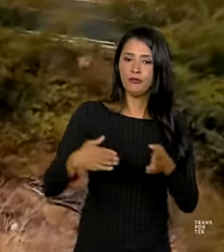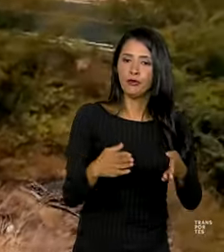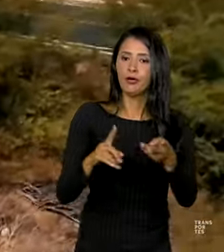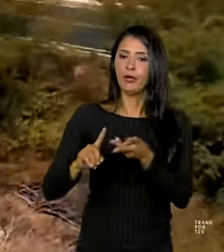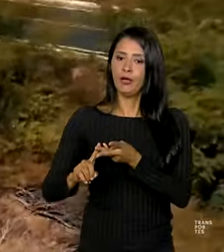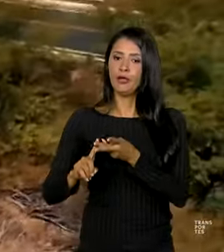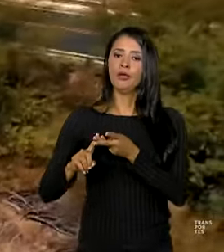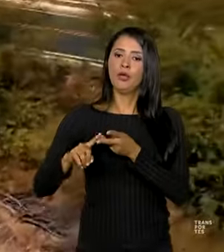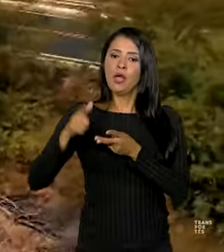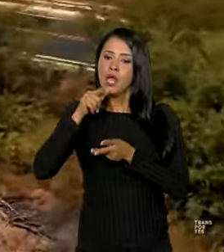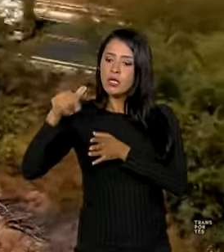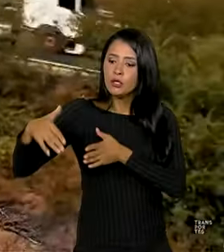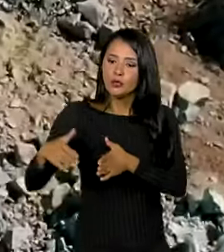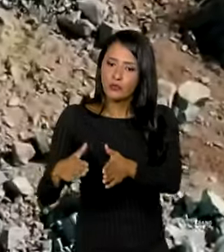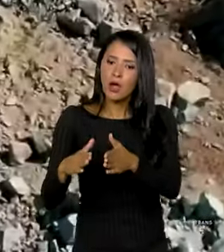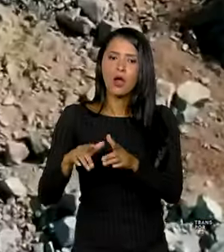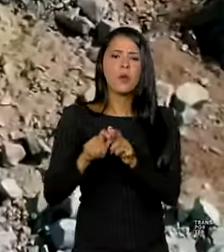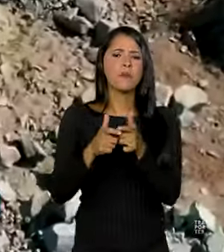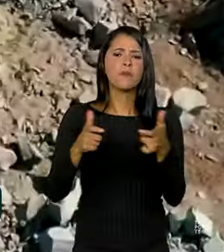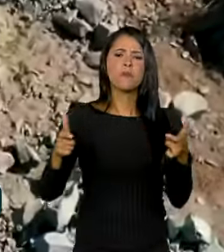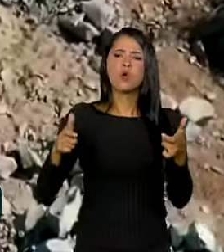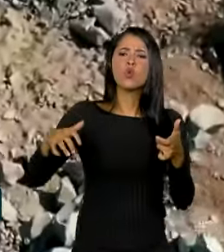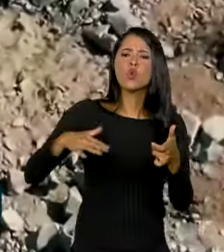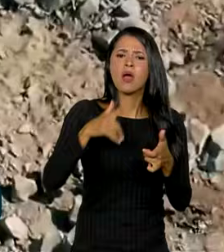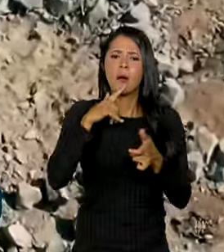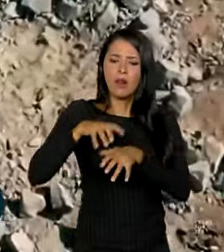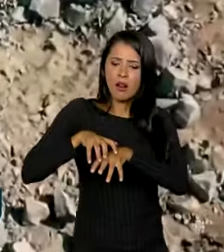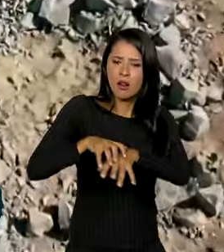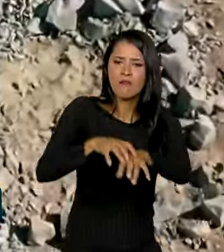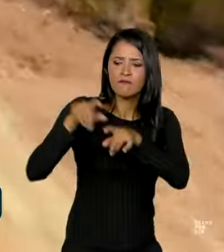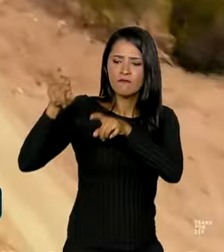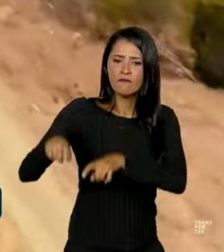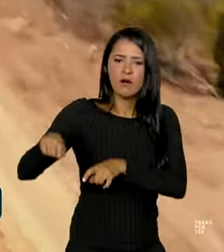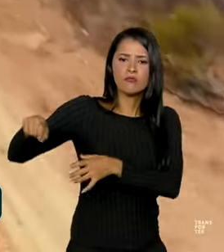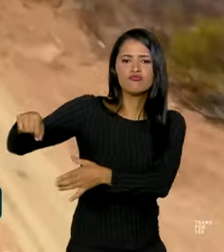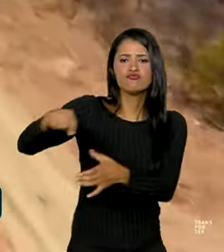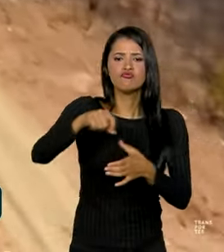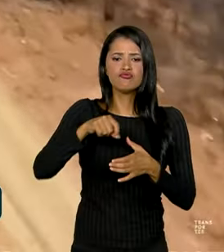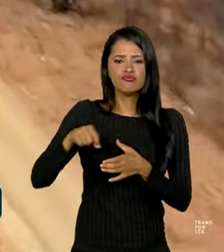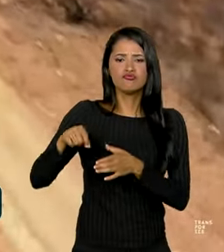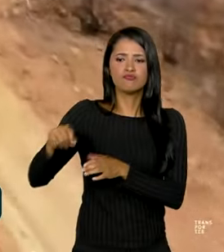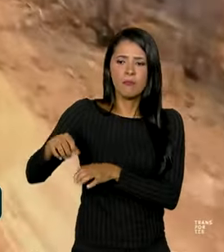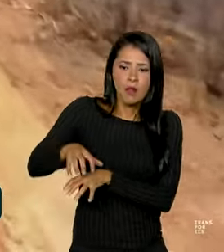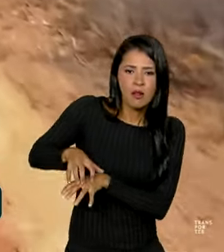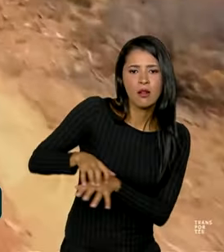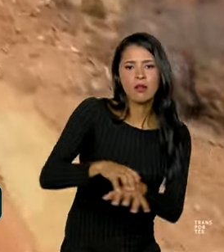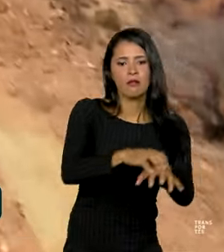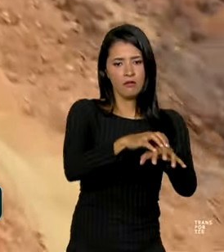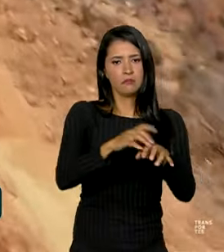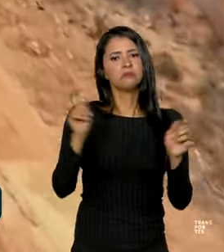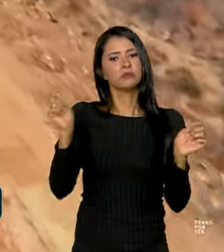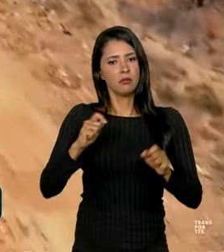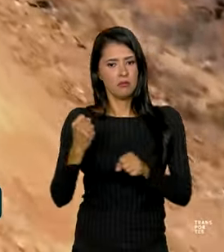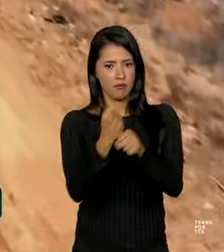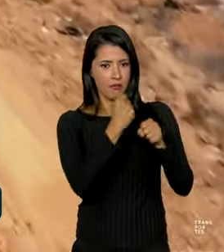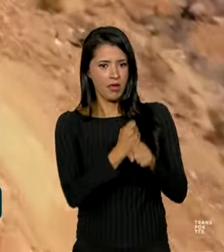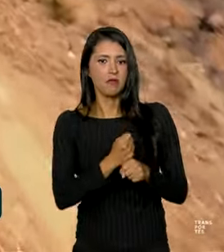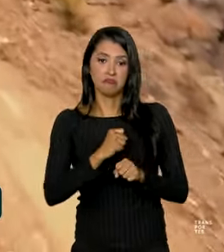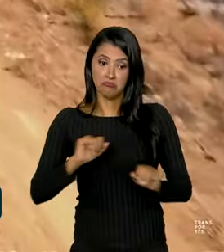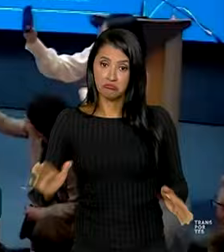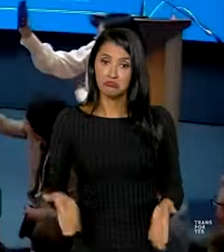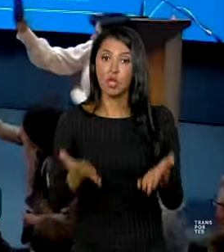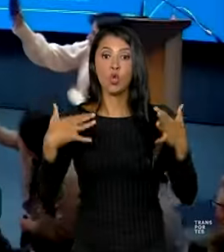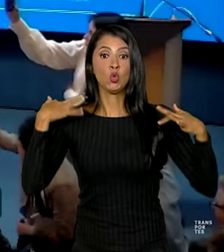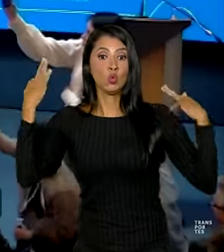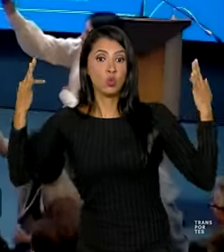maiores trechos de circulação de grãos no país. Segundo o governo federal, a obra também pode beneficiar o turismo para a região